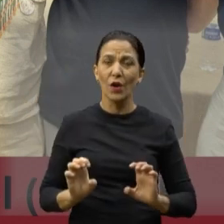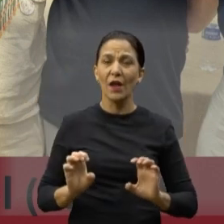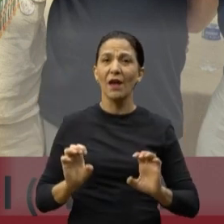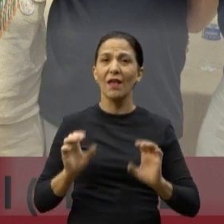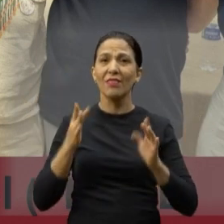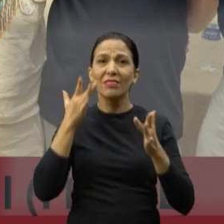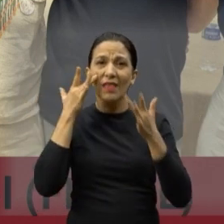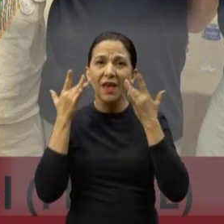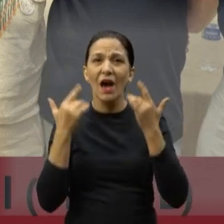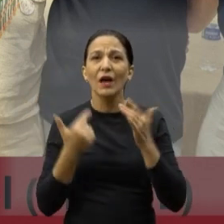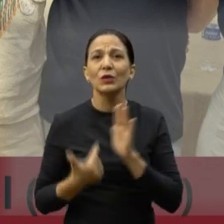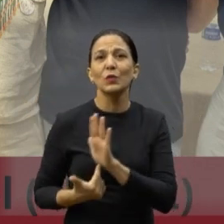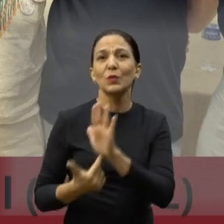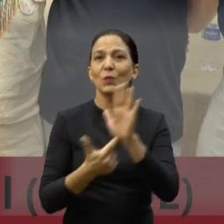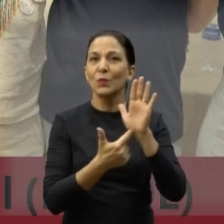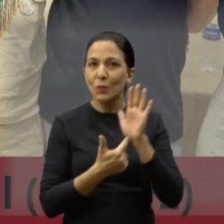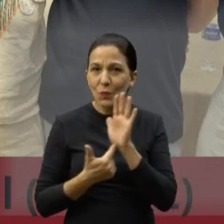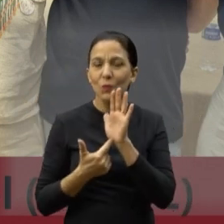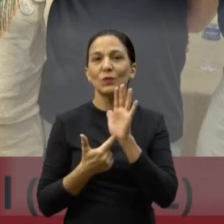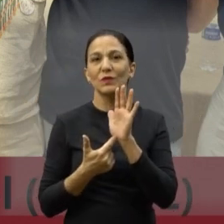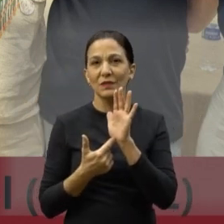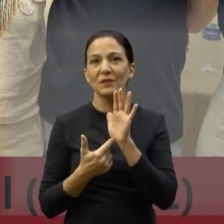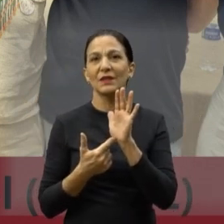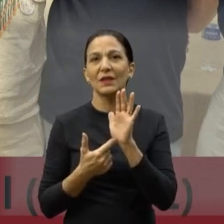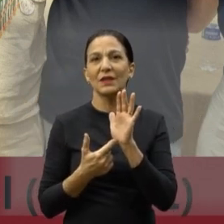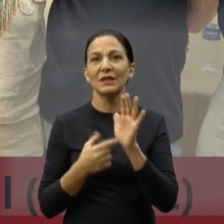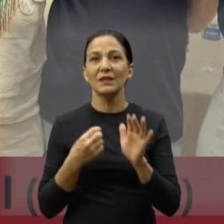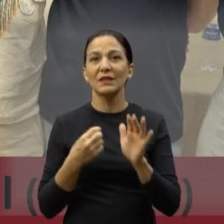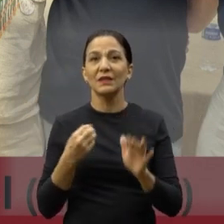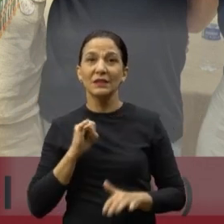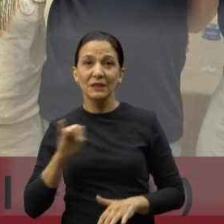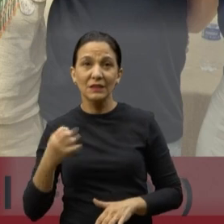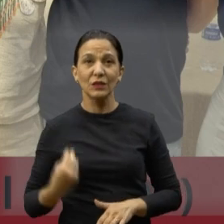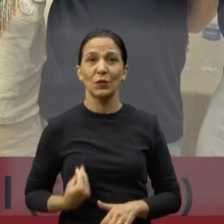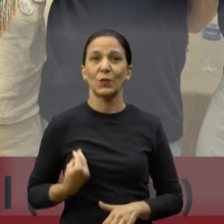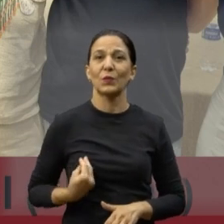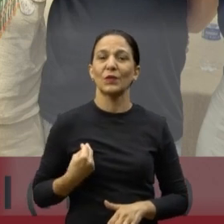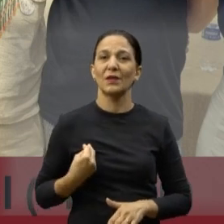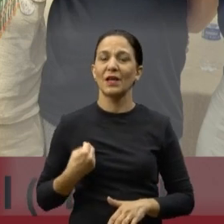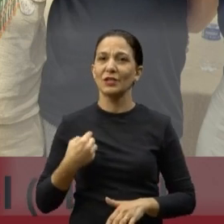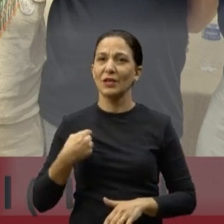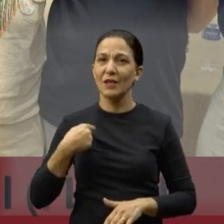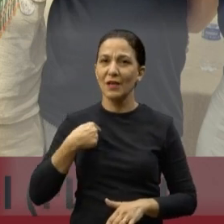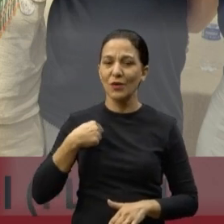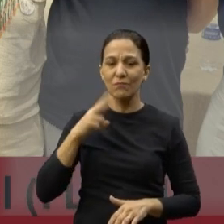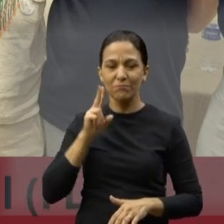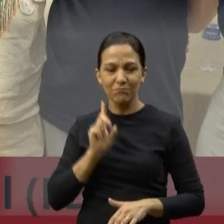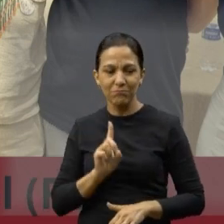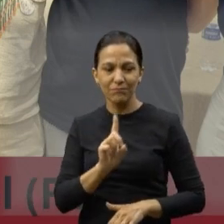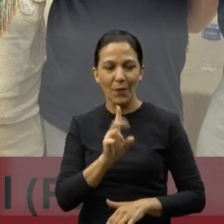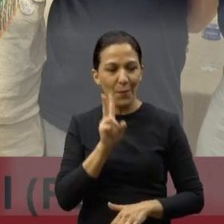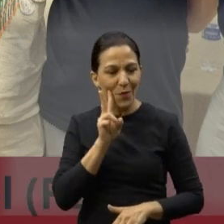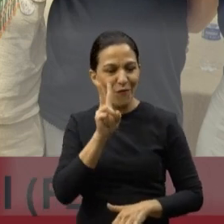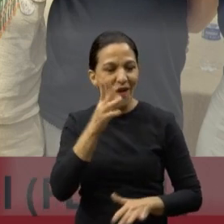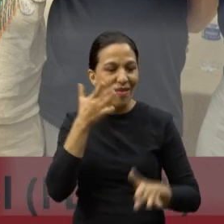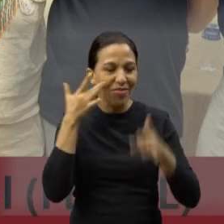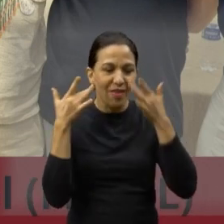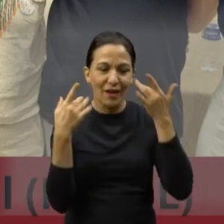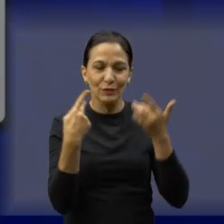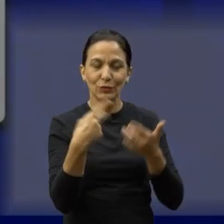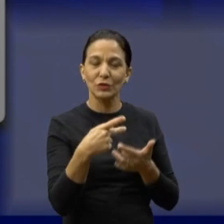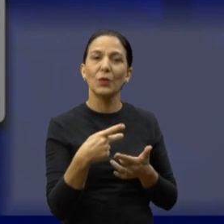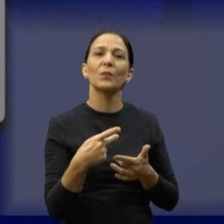Se eu tivesse oportunidade, Marcelo, eu iria lá vê-los, mas eu infelizmente não vou conseguir. Nós tivemos uma conversa bastante